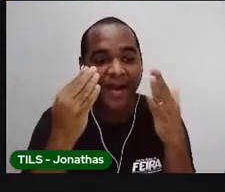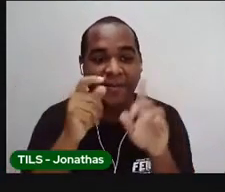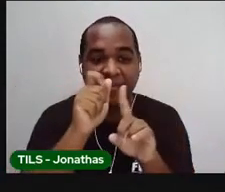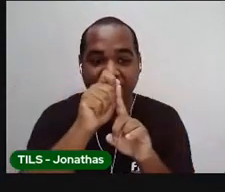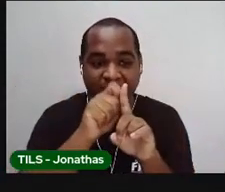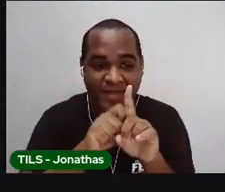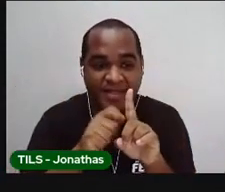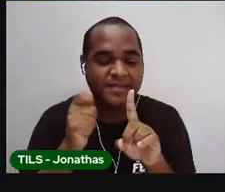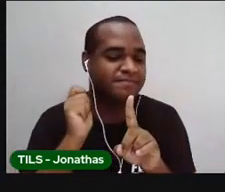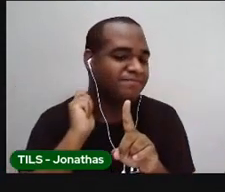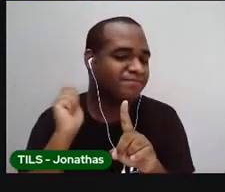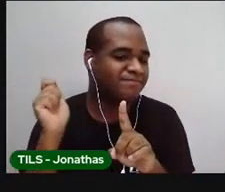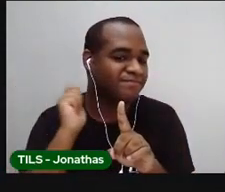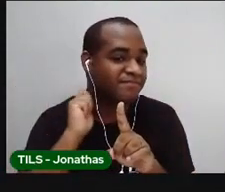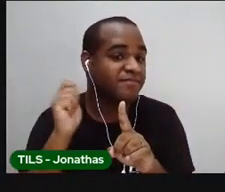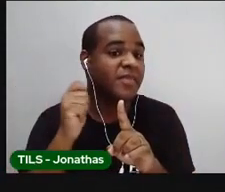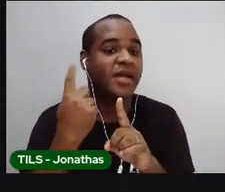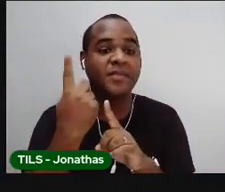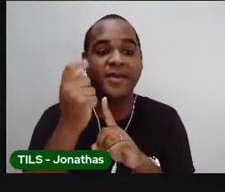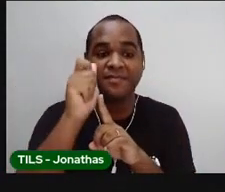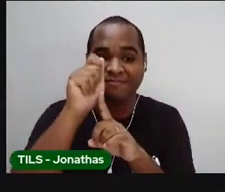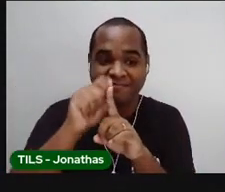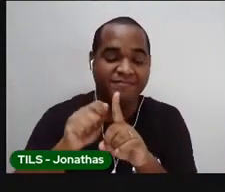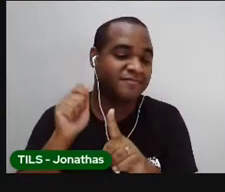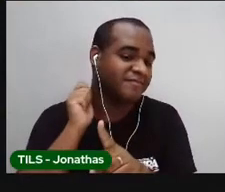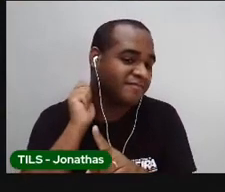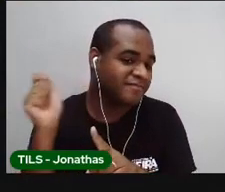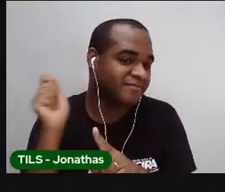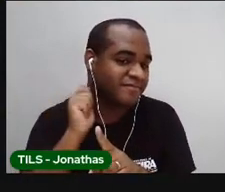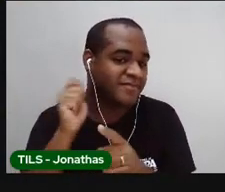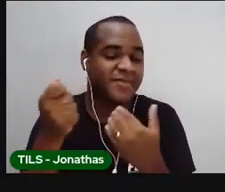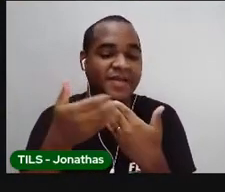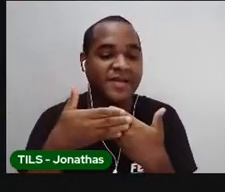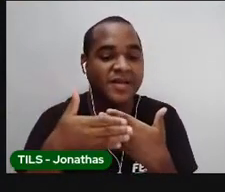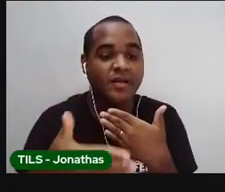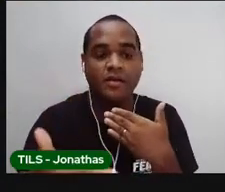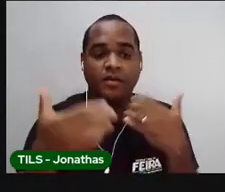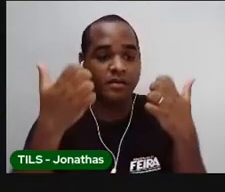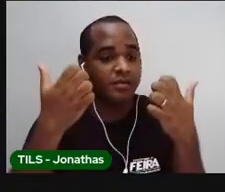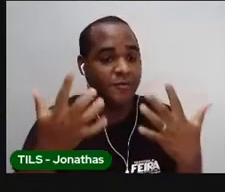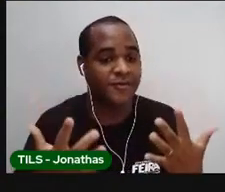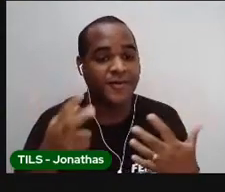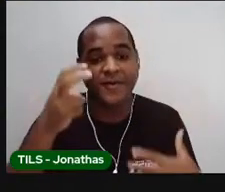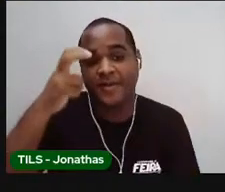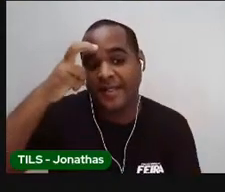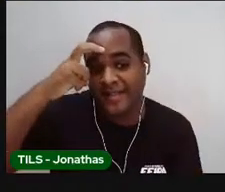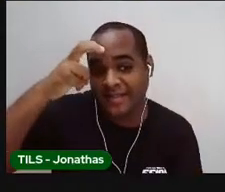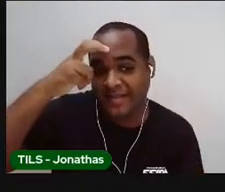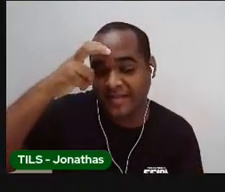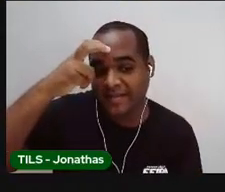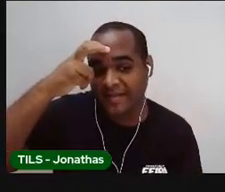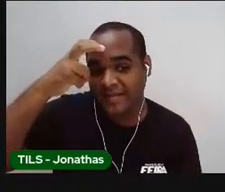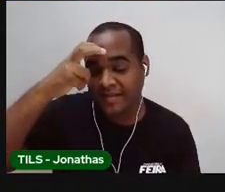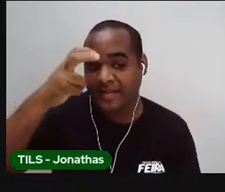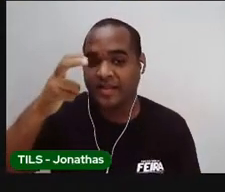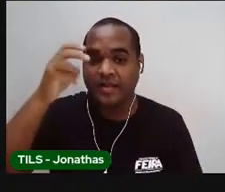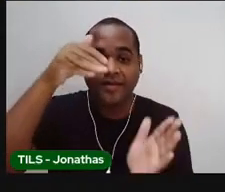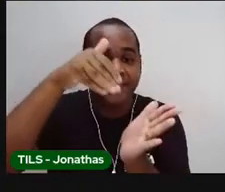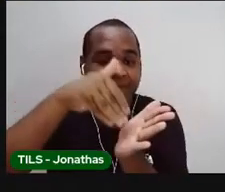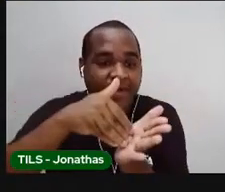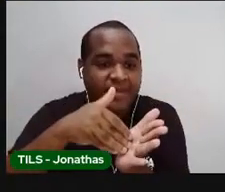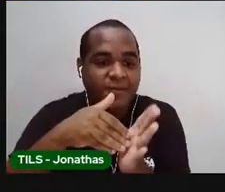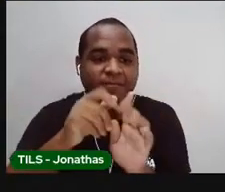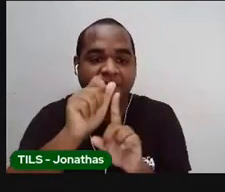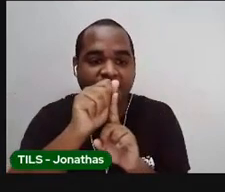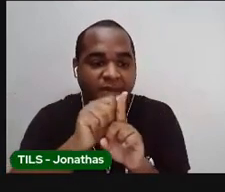de abril, o dia 1º de abril, começou numa quinta-feira. E o último dia do